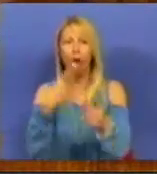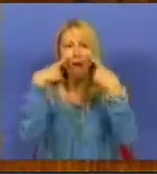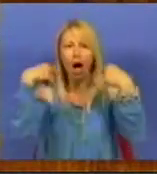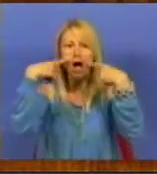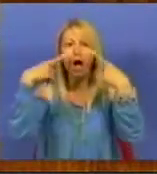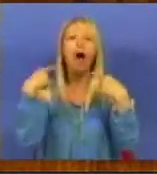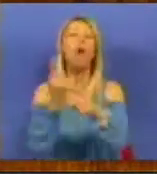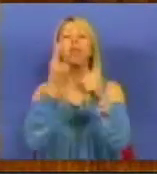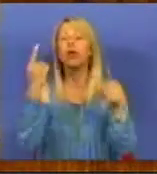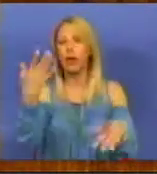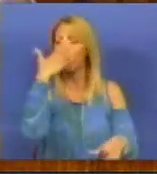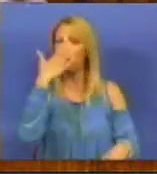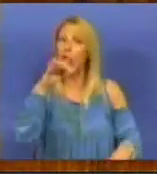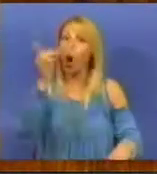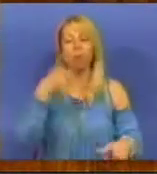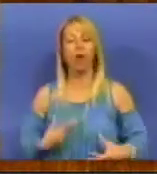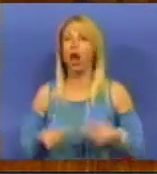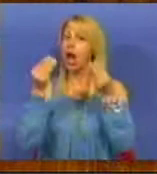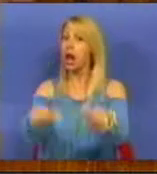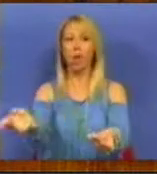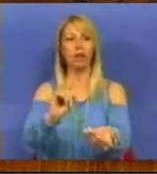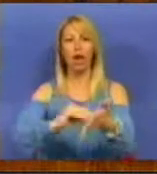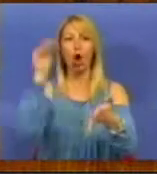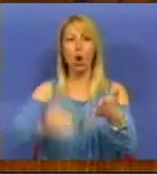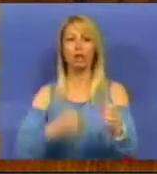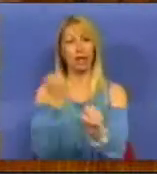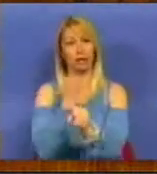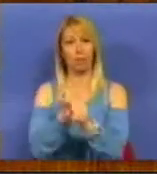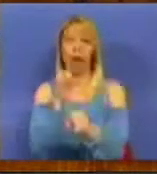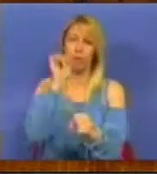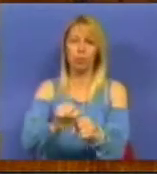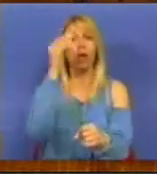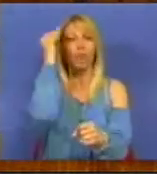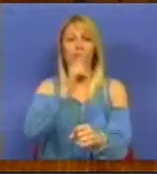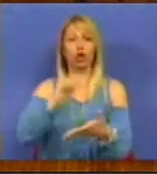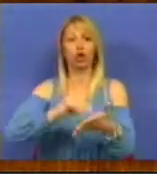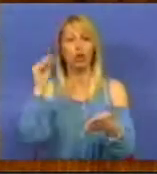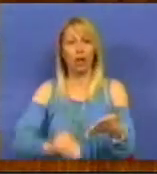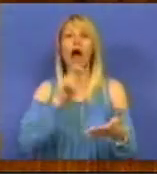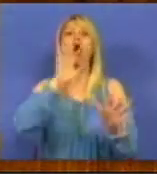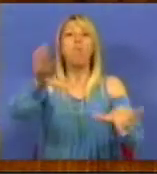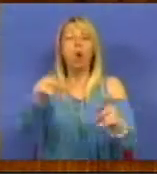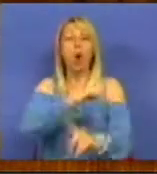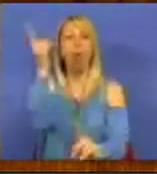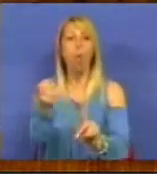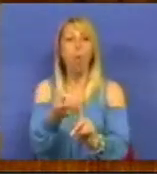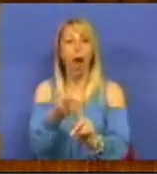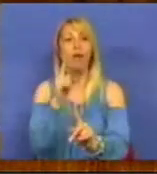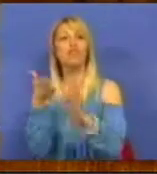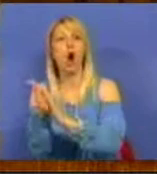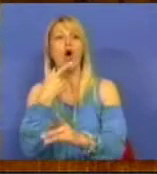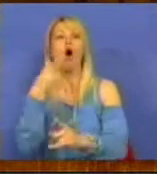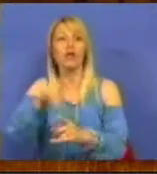não entregam os objetivos individuais, o seu contrato de trabalho, são professores contratados, não seja renovado no próximo ano. Isto é